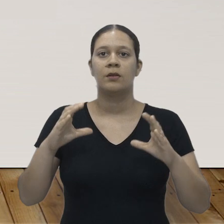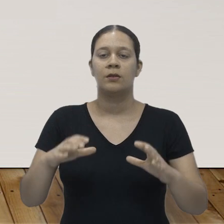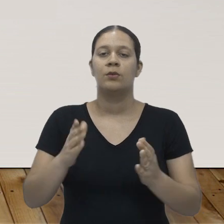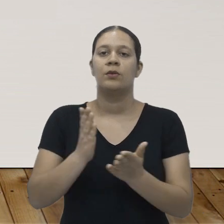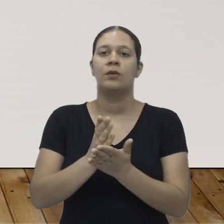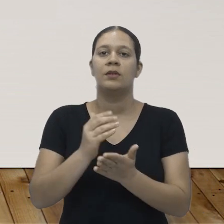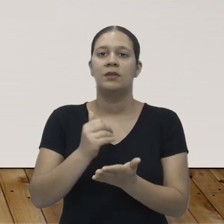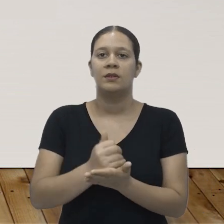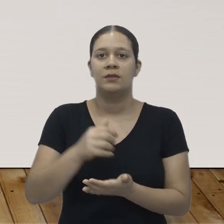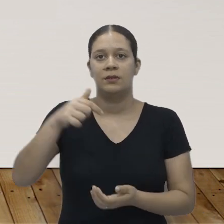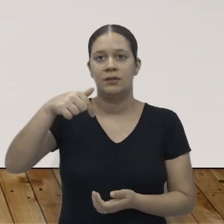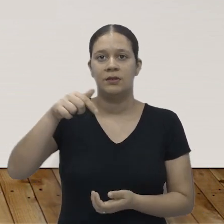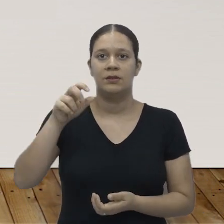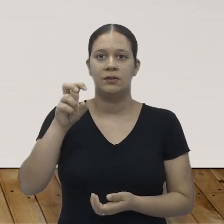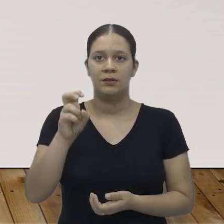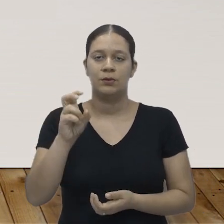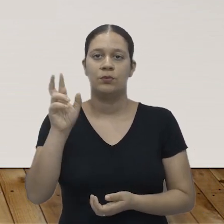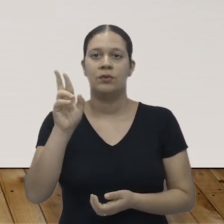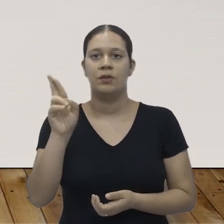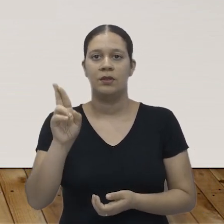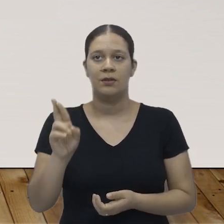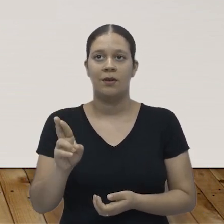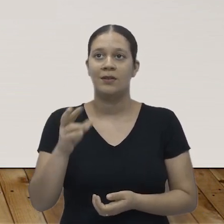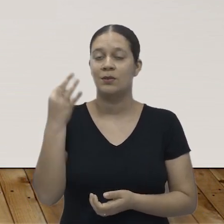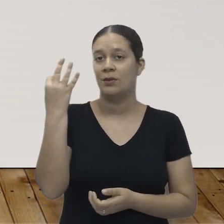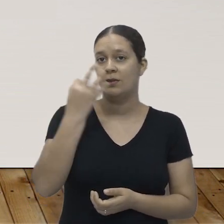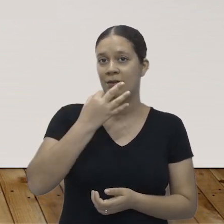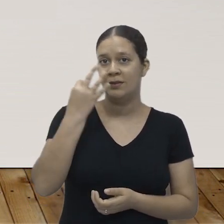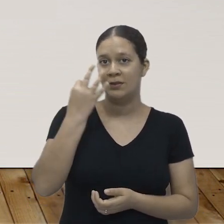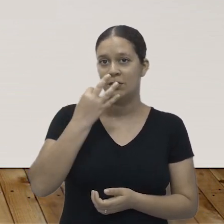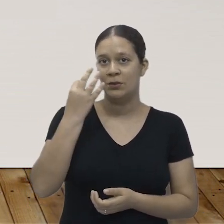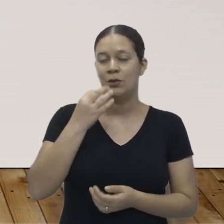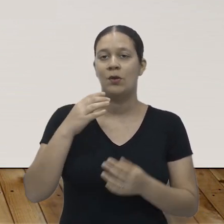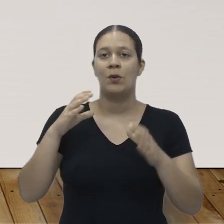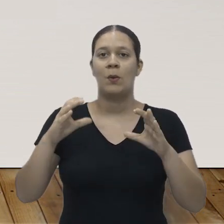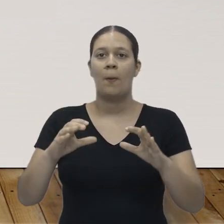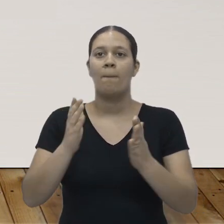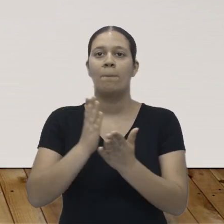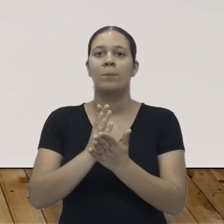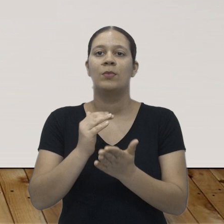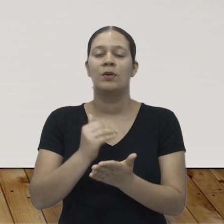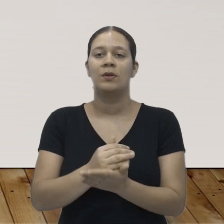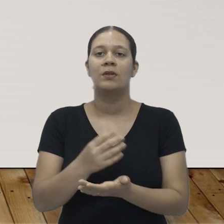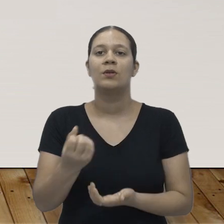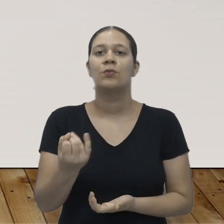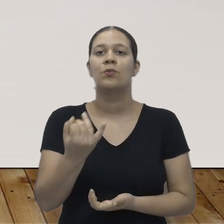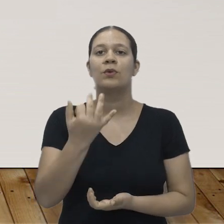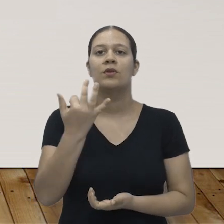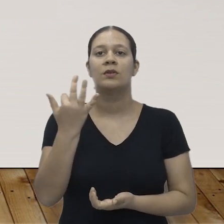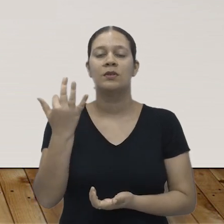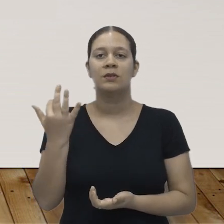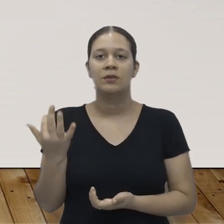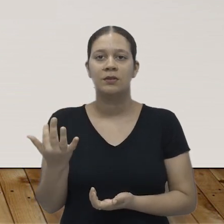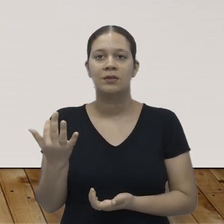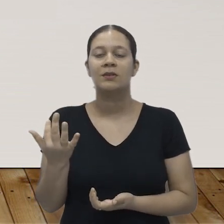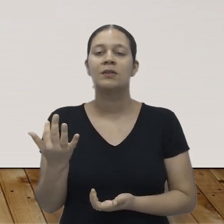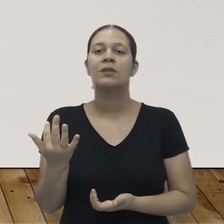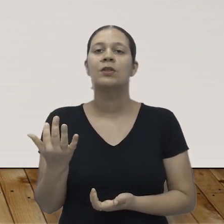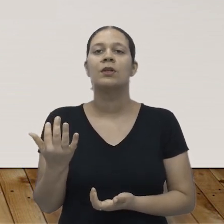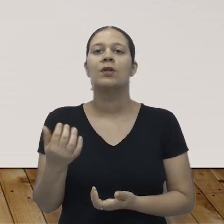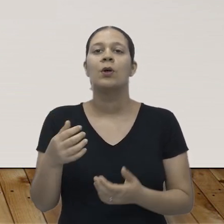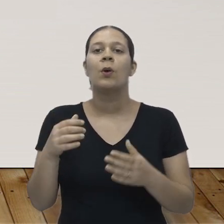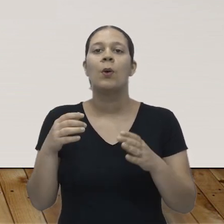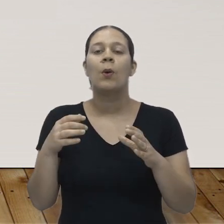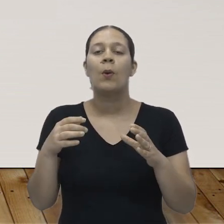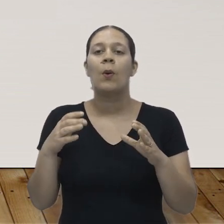o bolo foi vendido por R 75,00. Veja como ficou o bolo. Ficou lindo, né gente? E aí, de quanto foi o gasto da boleira para